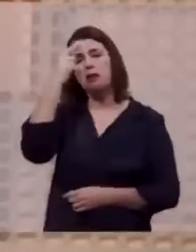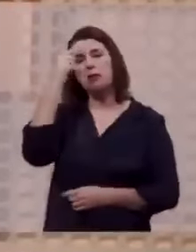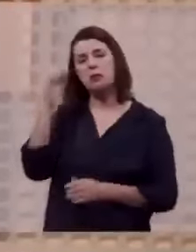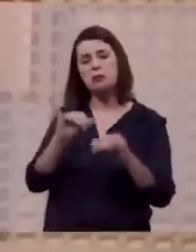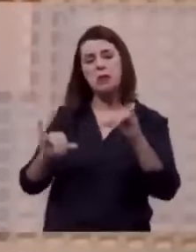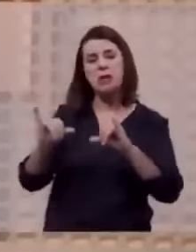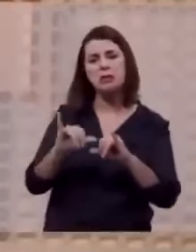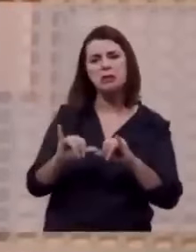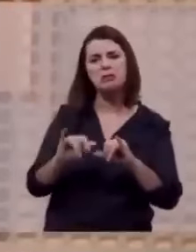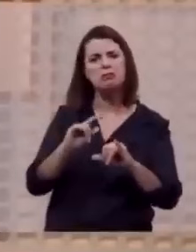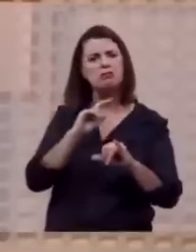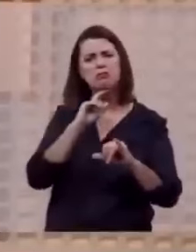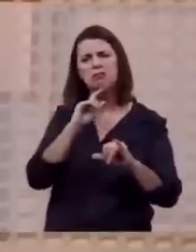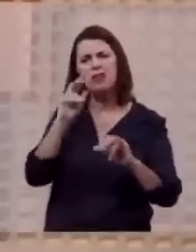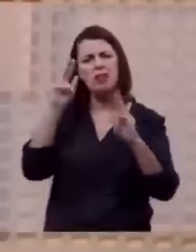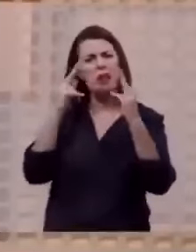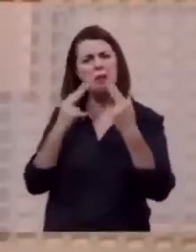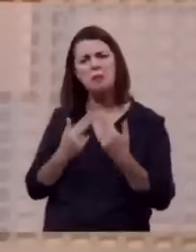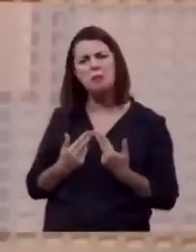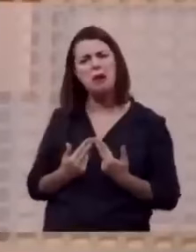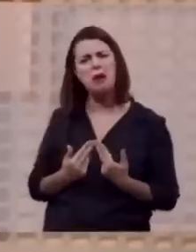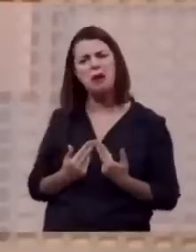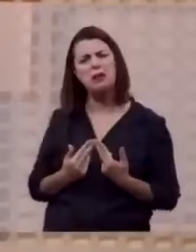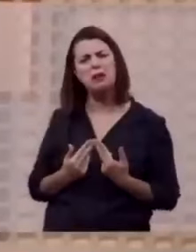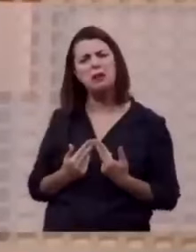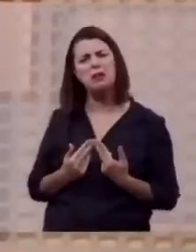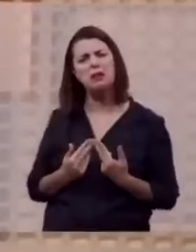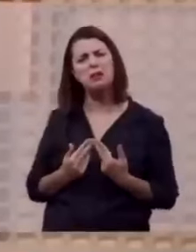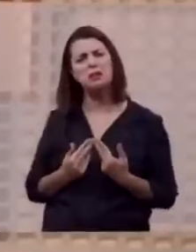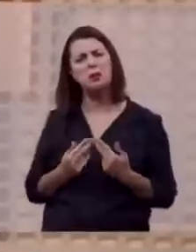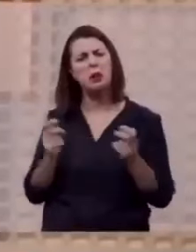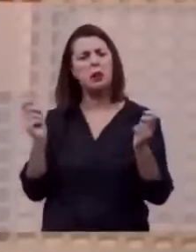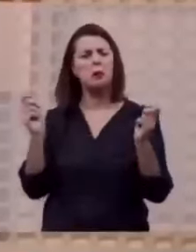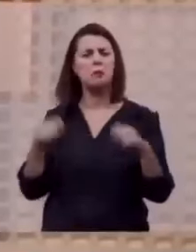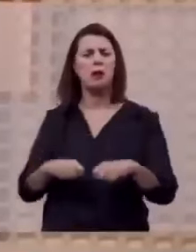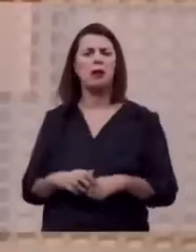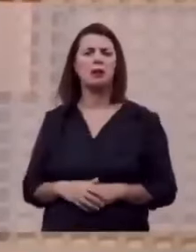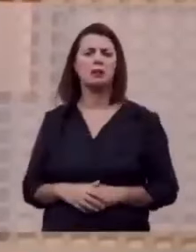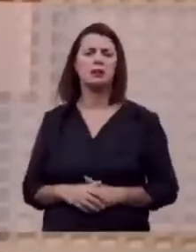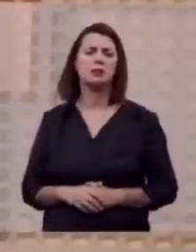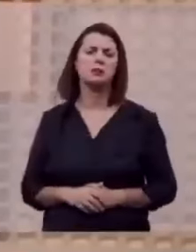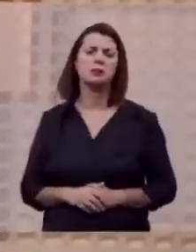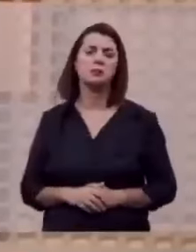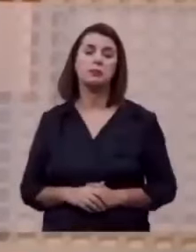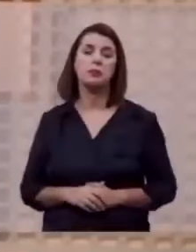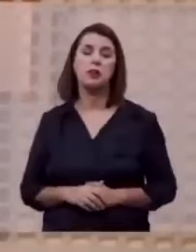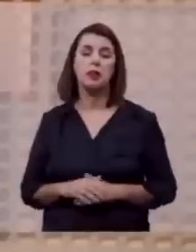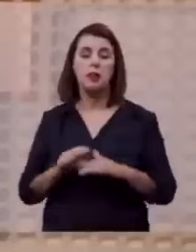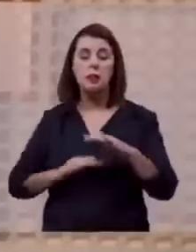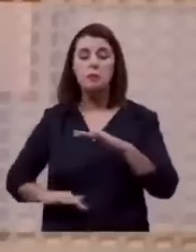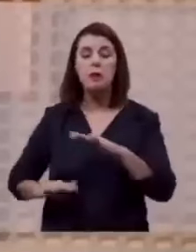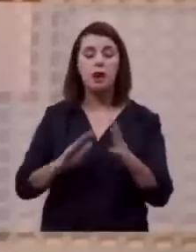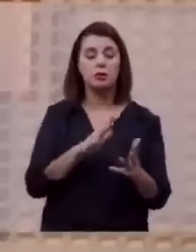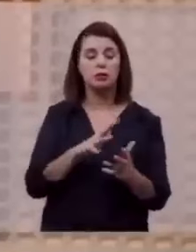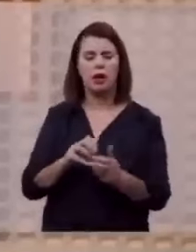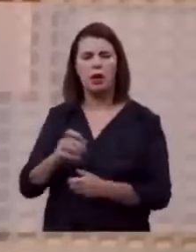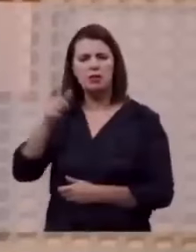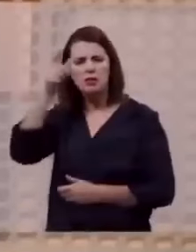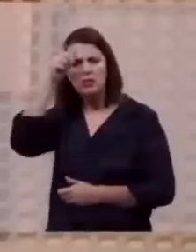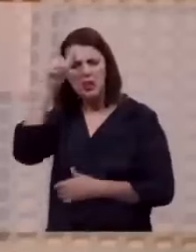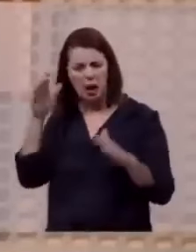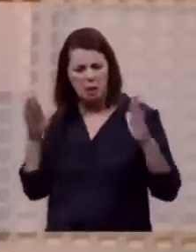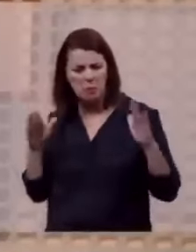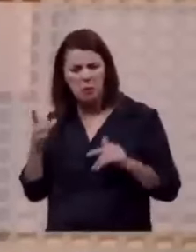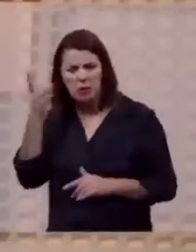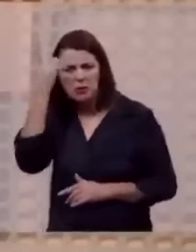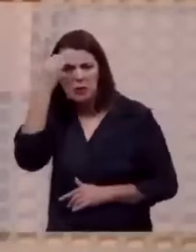cientistas, nem um ser humano, por mais nobre, é capaz de dar curso à história. Nem debaixo da terra, nem o diabo, nem